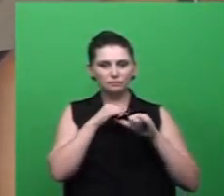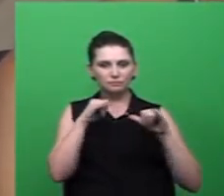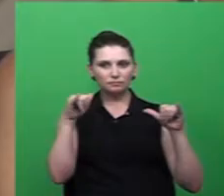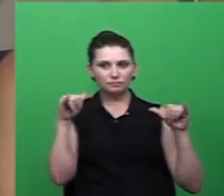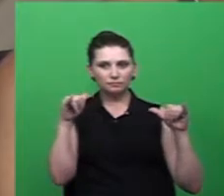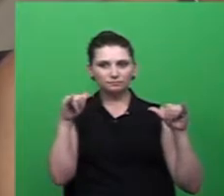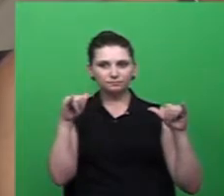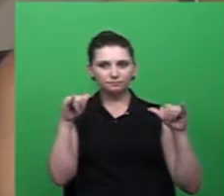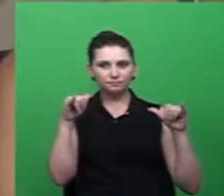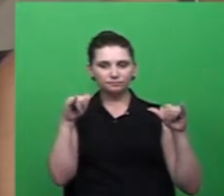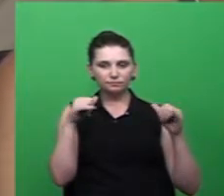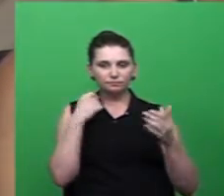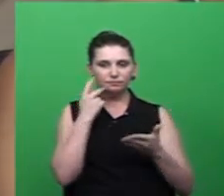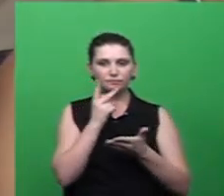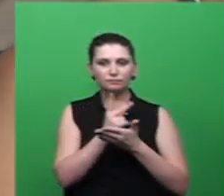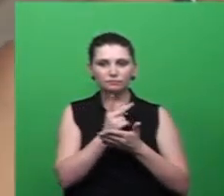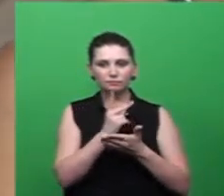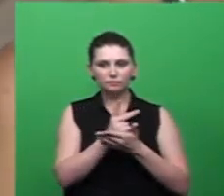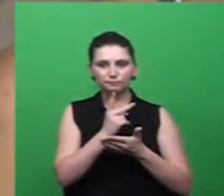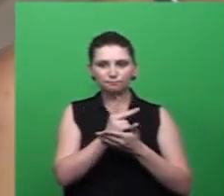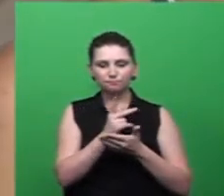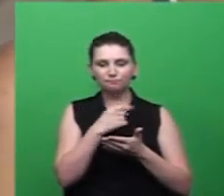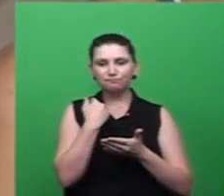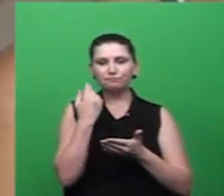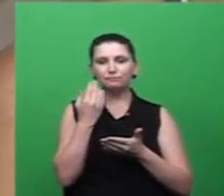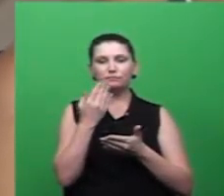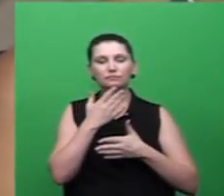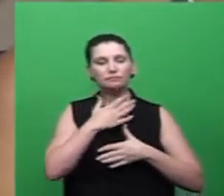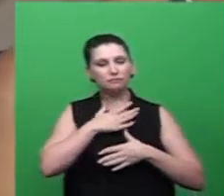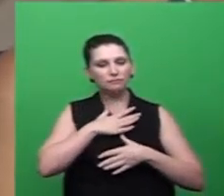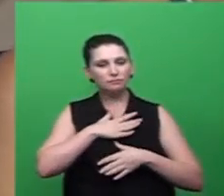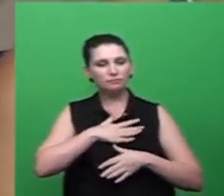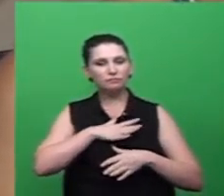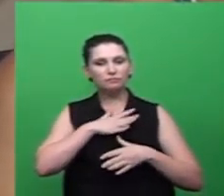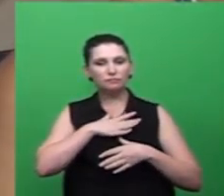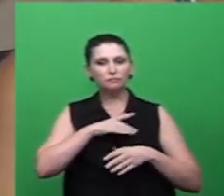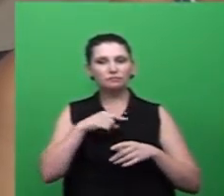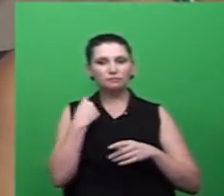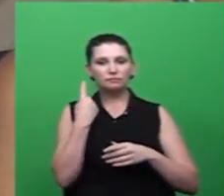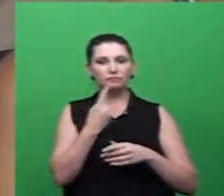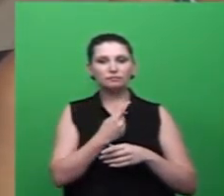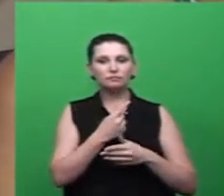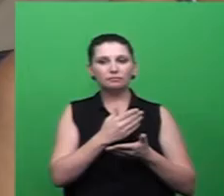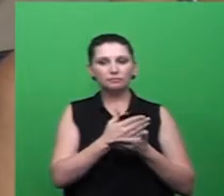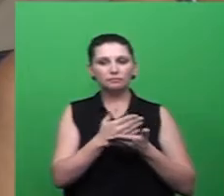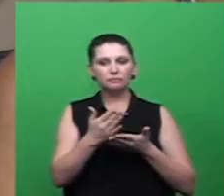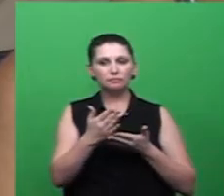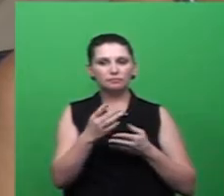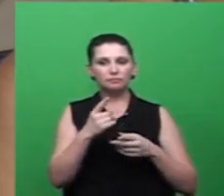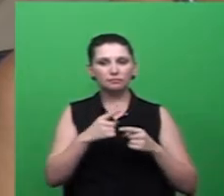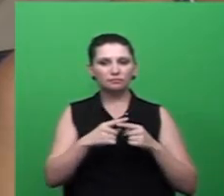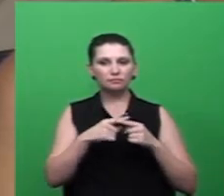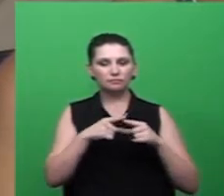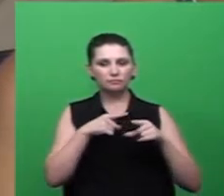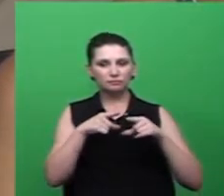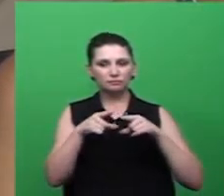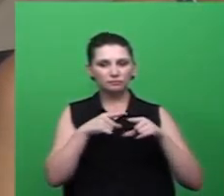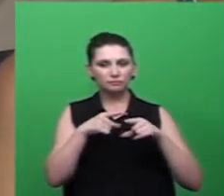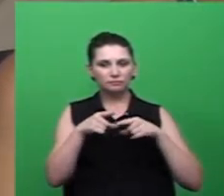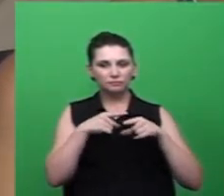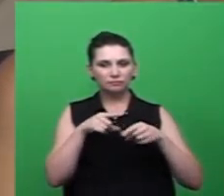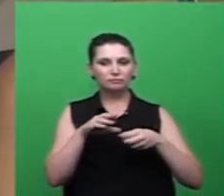acirrada, discretamente, mas começamos os nossos trabalhos, porque sabíamos que a questão da dengue,